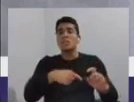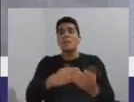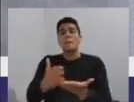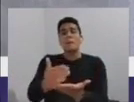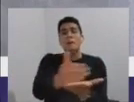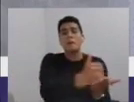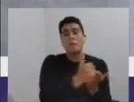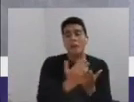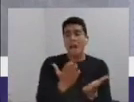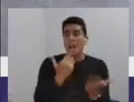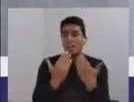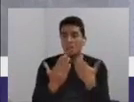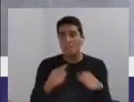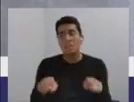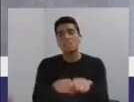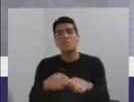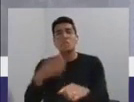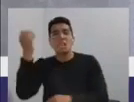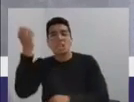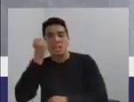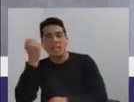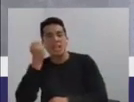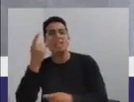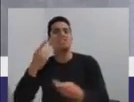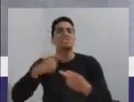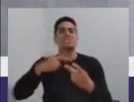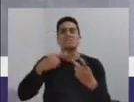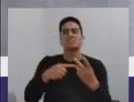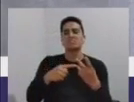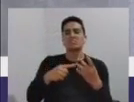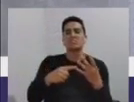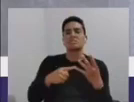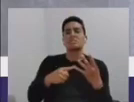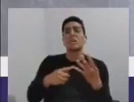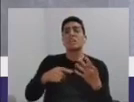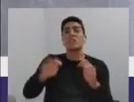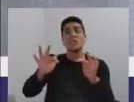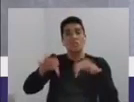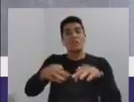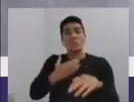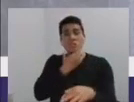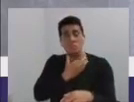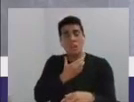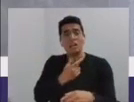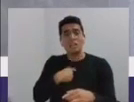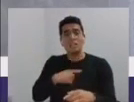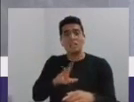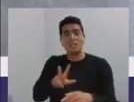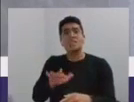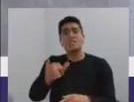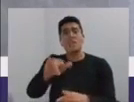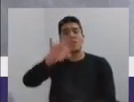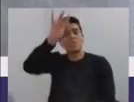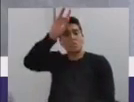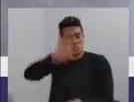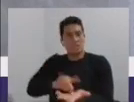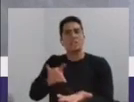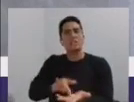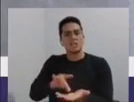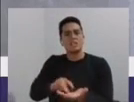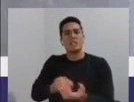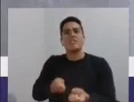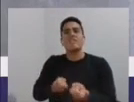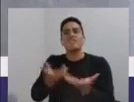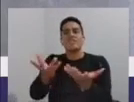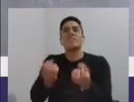arrecadam leite. Esse final de ano, com certeza, eles vão estar fazendo esse